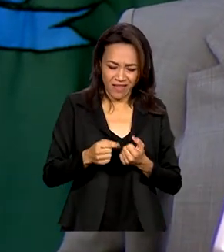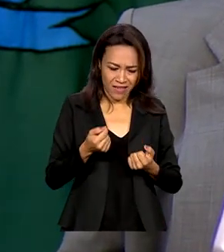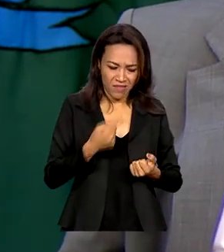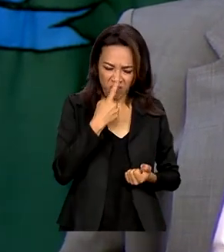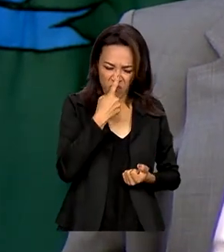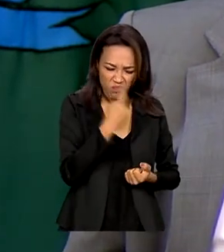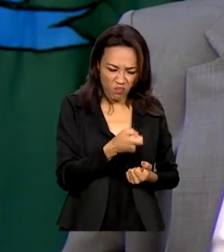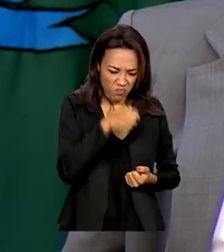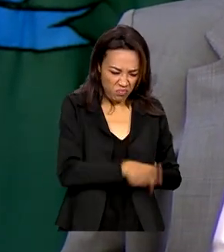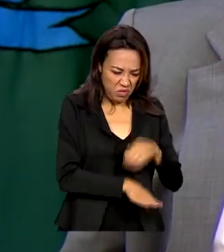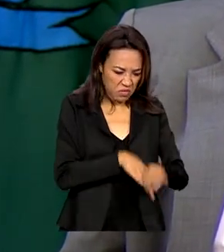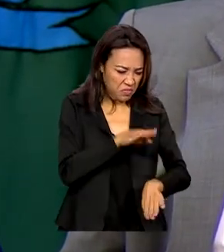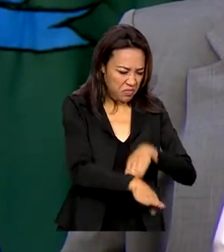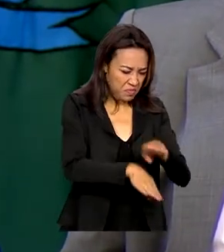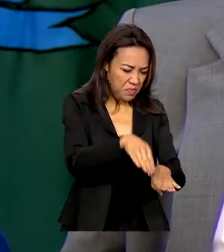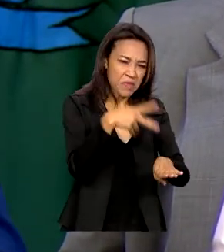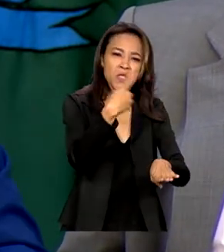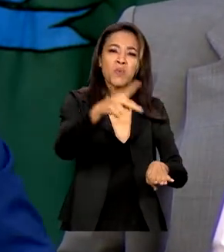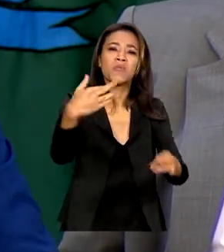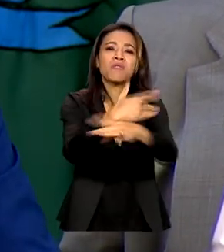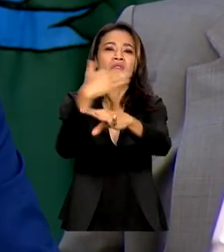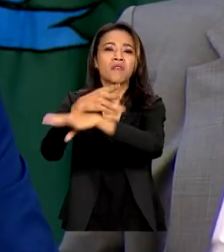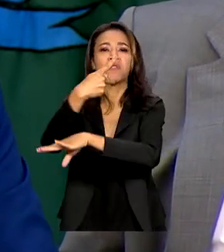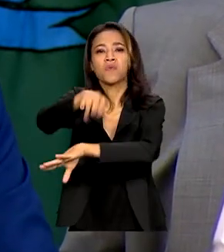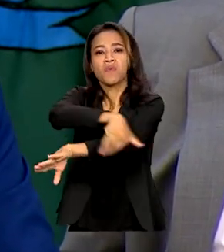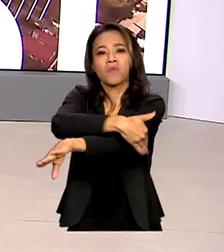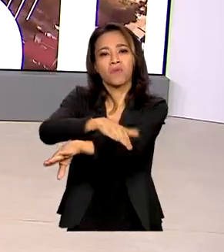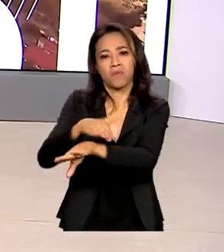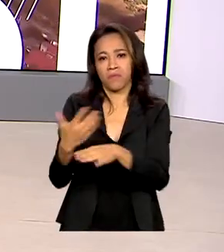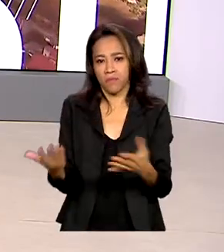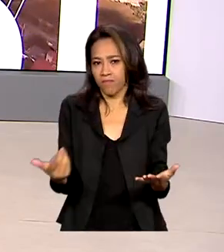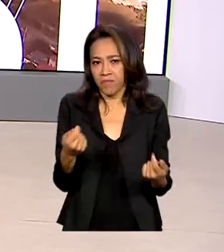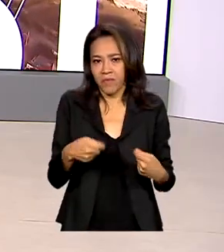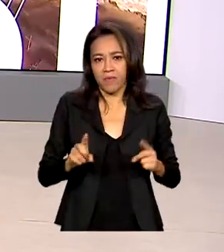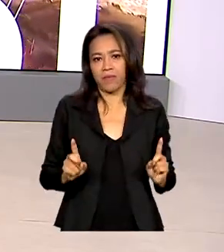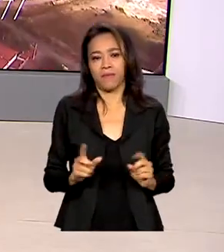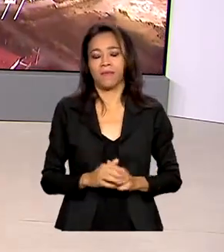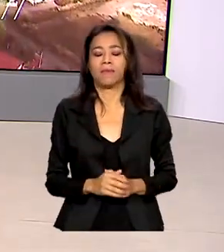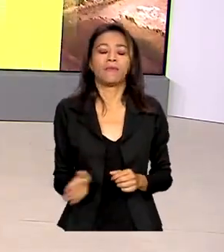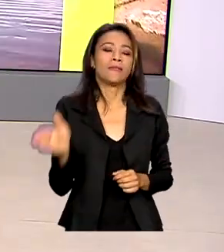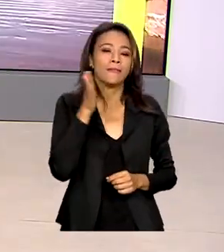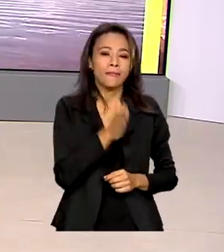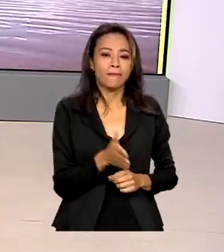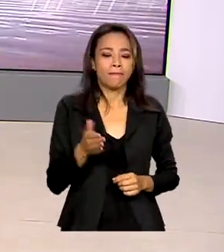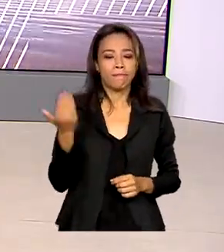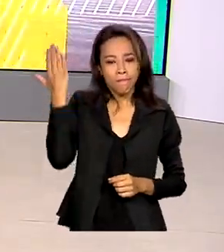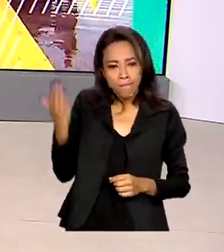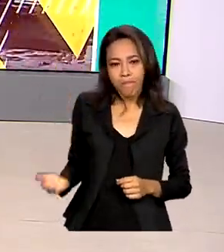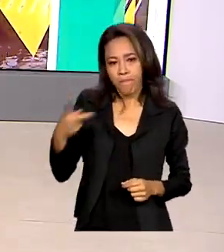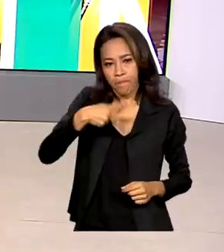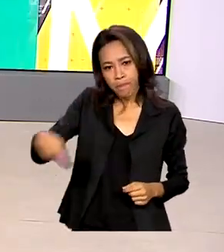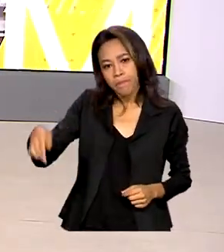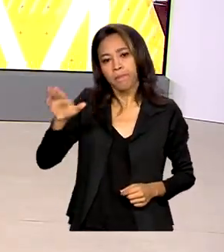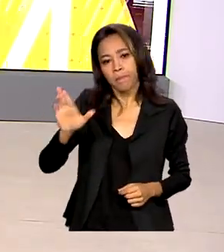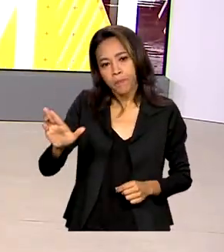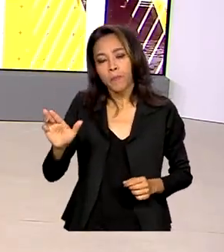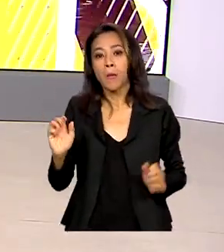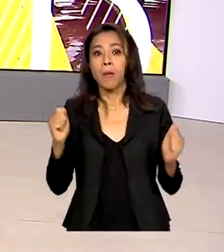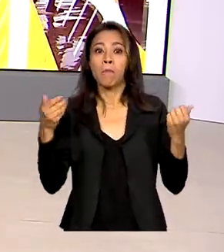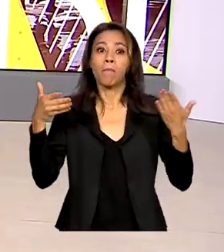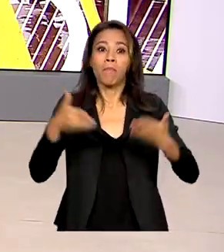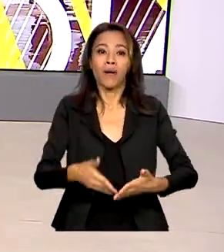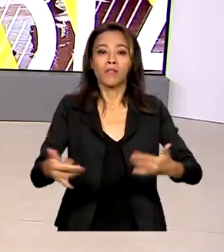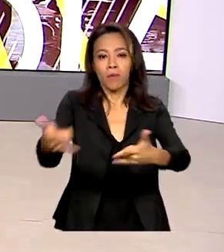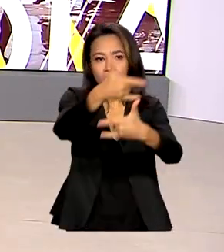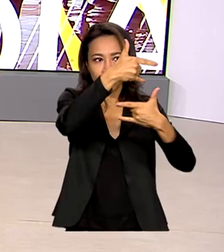aberto na sua cidade, na sua rua ou no seu bairro. E o presidente Lula participou por videoconferência da